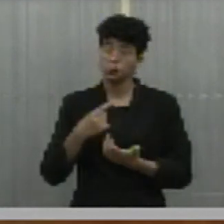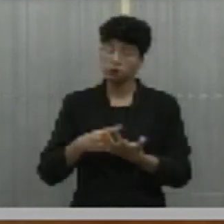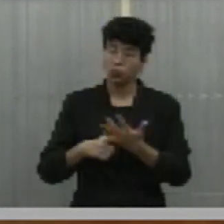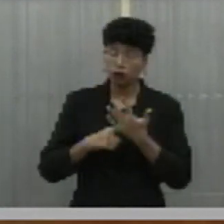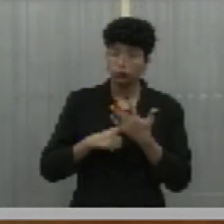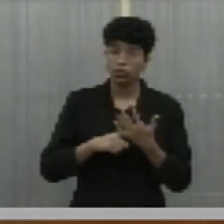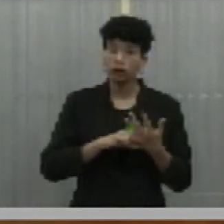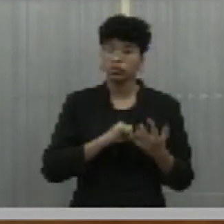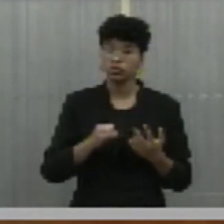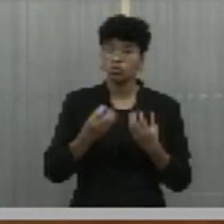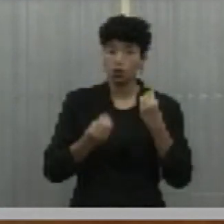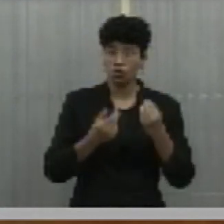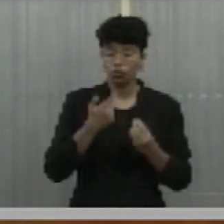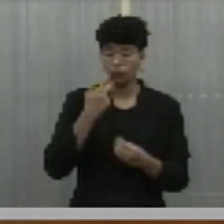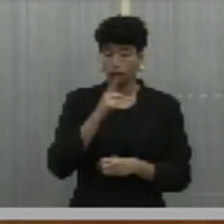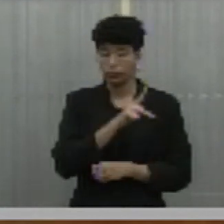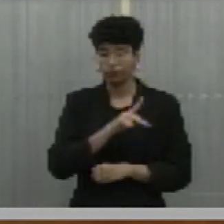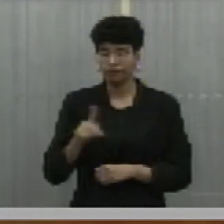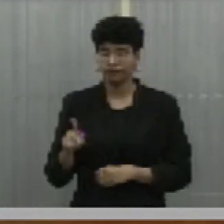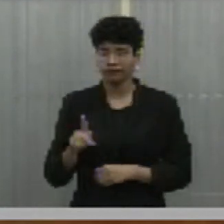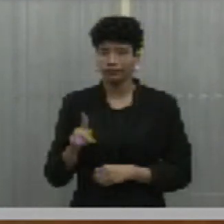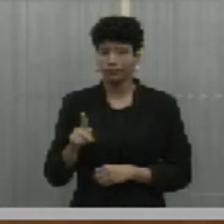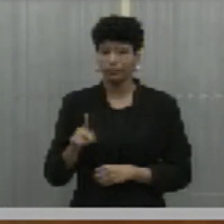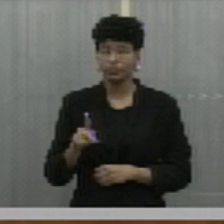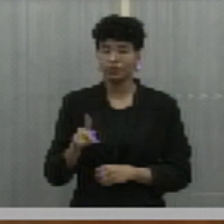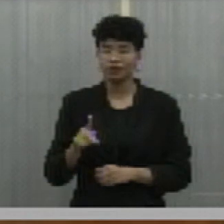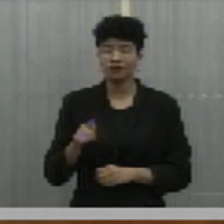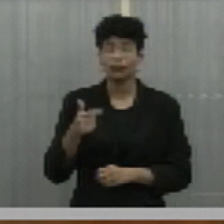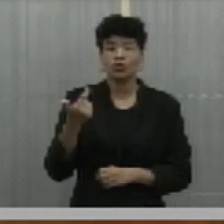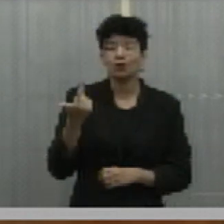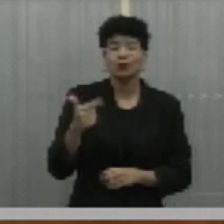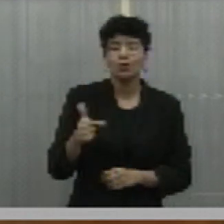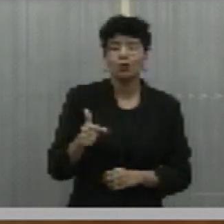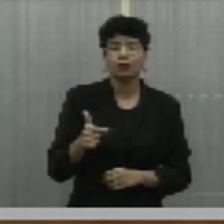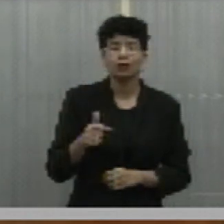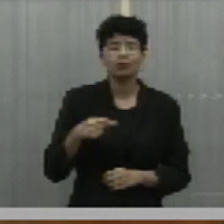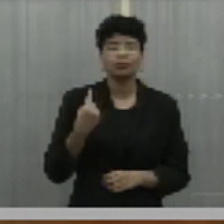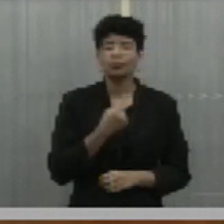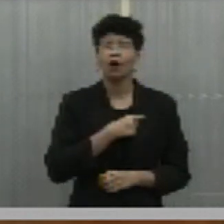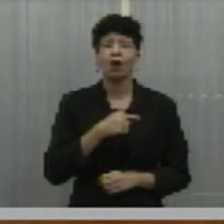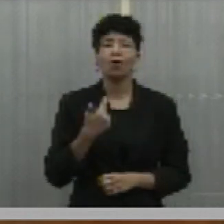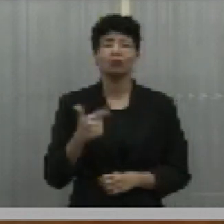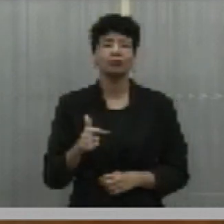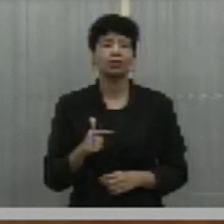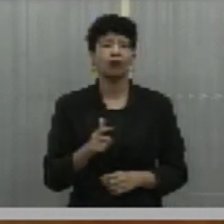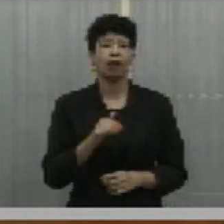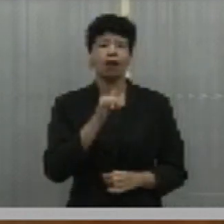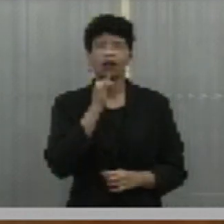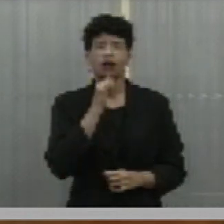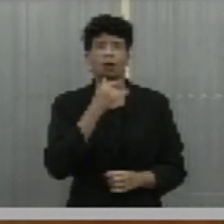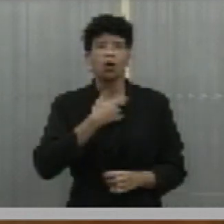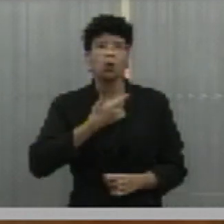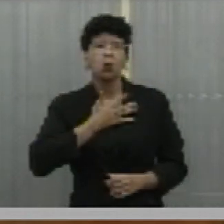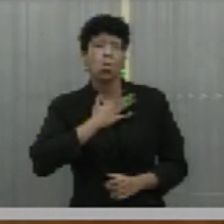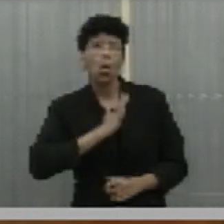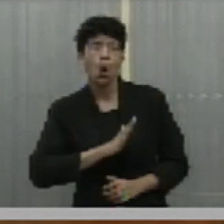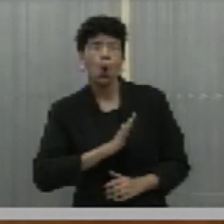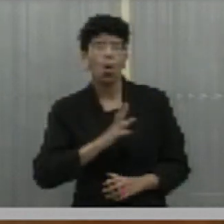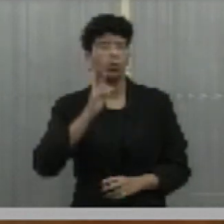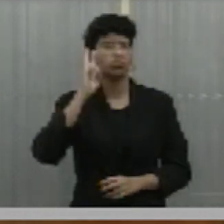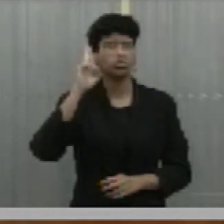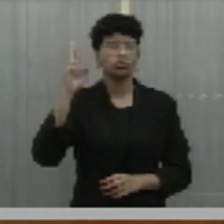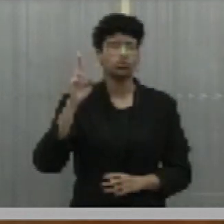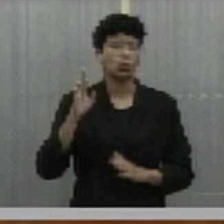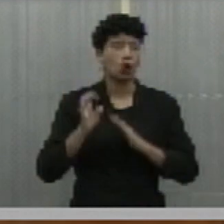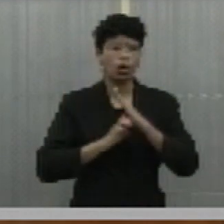é que, como bem disse aqui o presidente, nada contra, não temos nada contra qualquer diretor da Equatorial. Nós nem